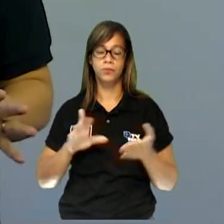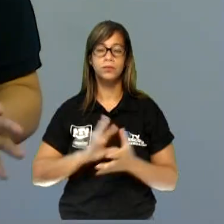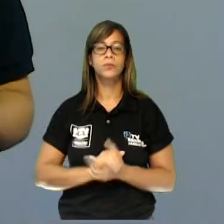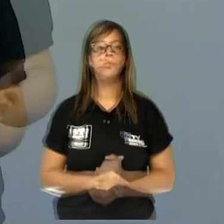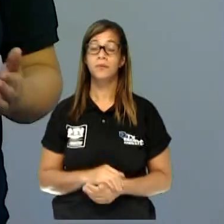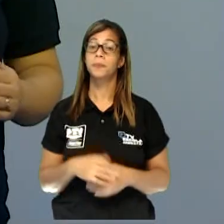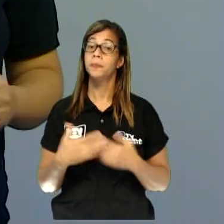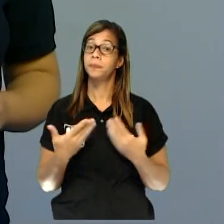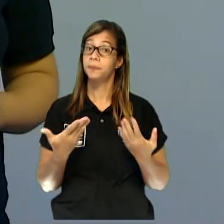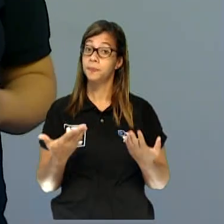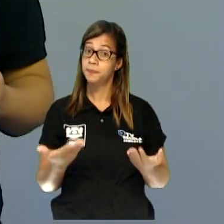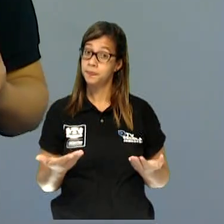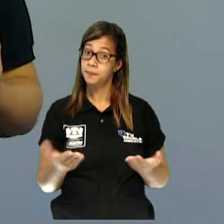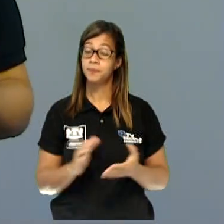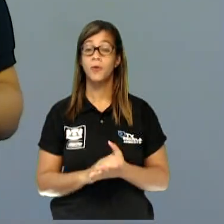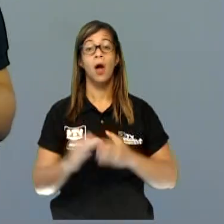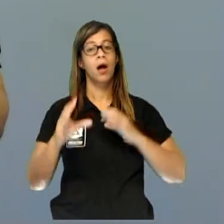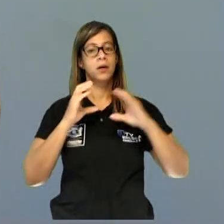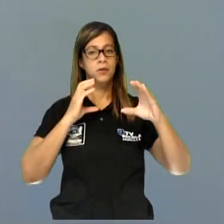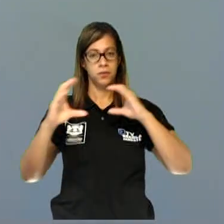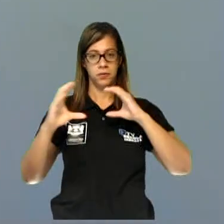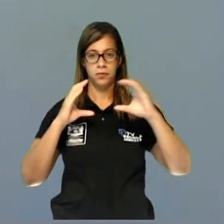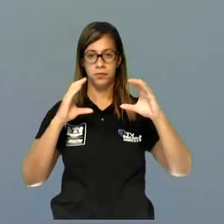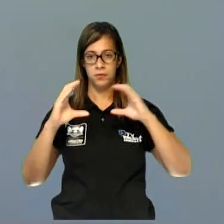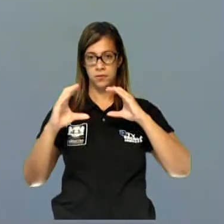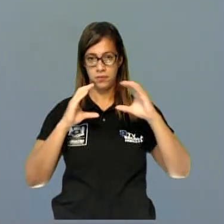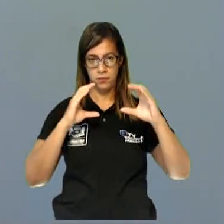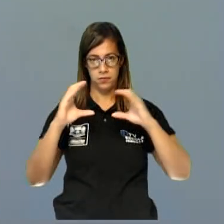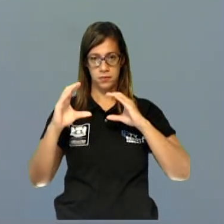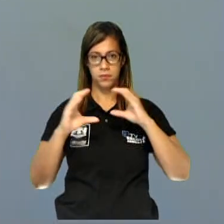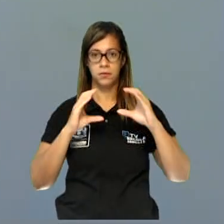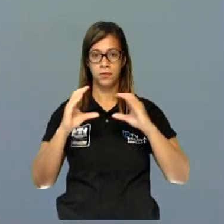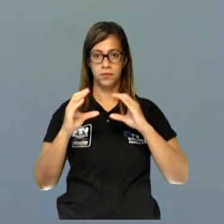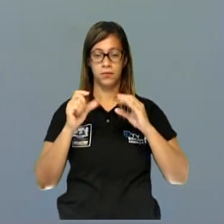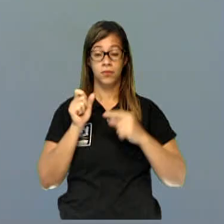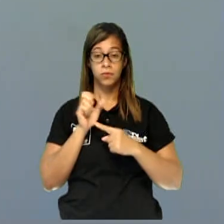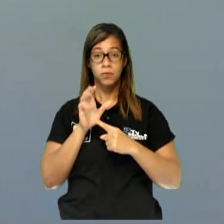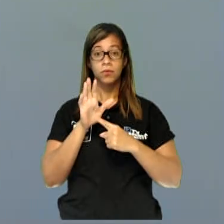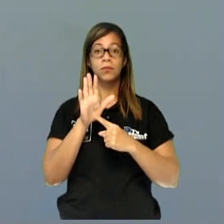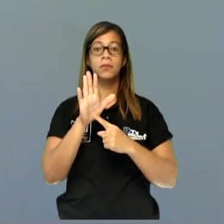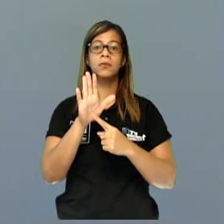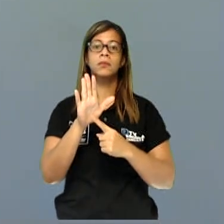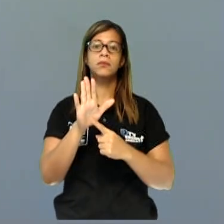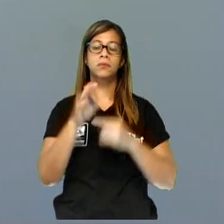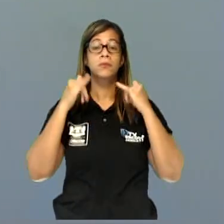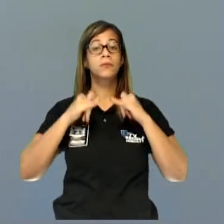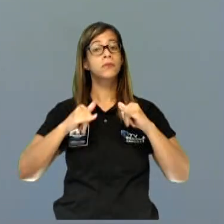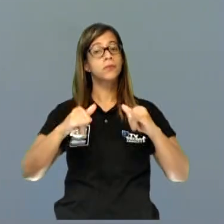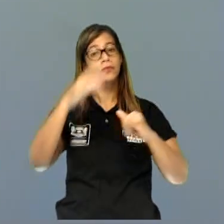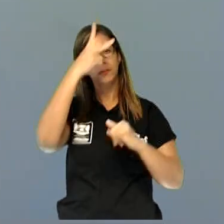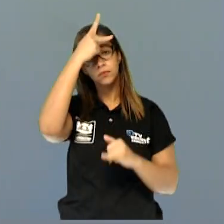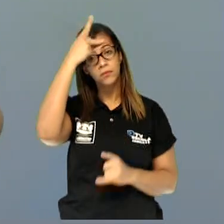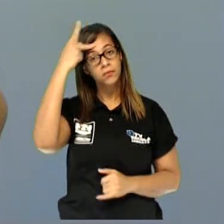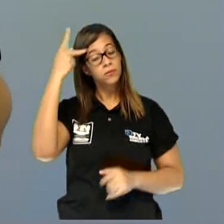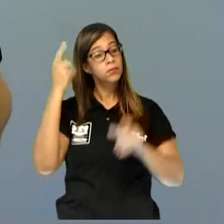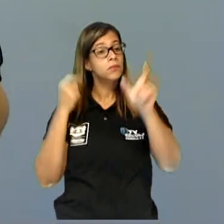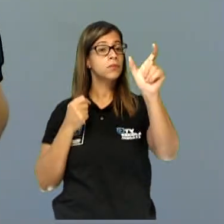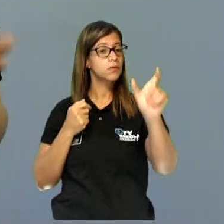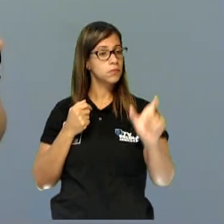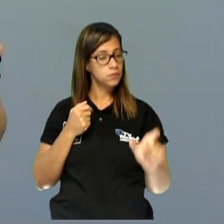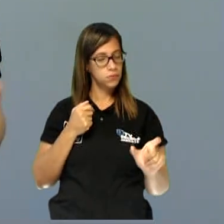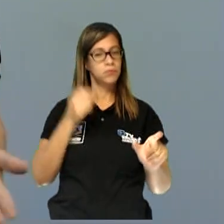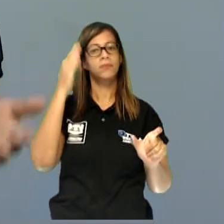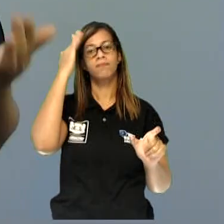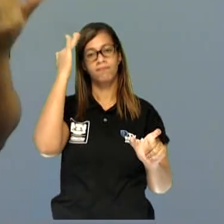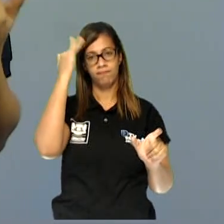Então, é isso. Veja, nós nos comunicamos quando conseguimos passar uma informação para alguém e esse alguém consegue entender. E quando esse